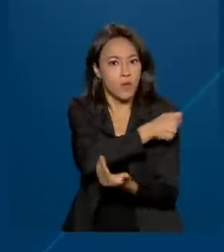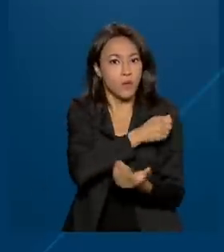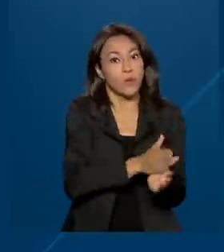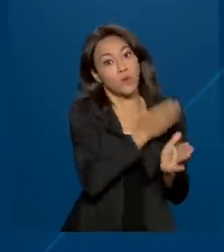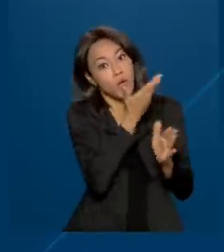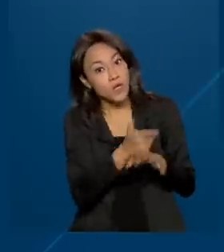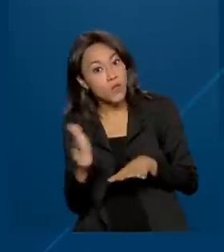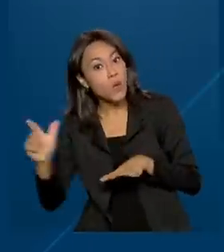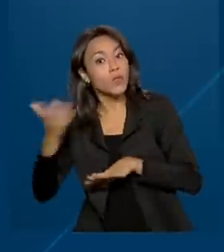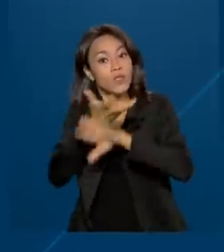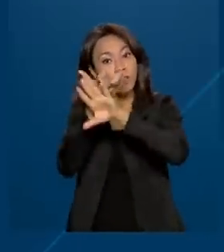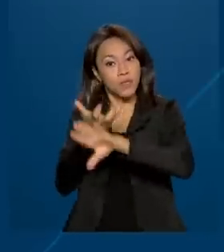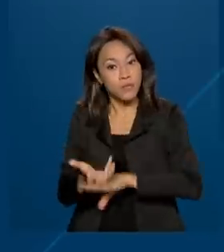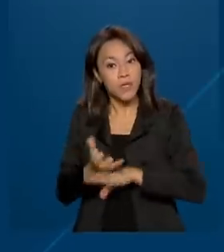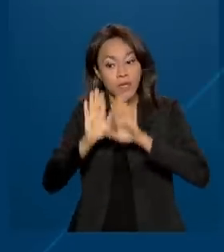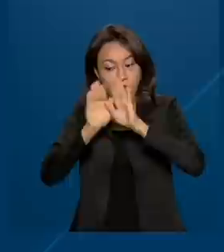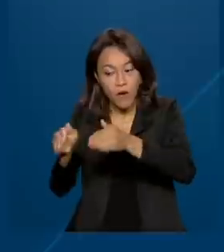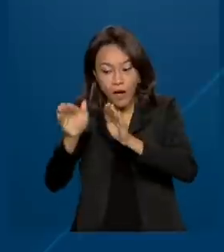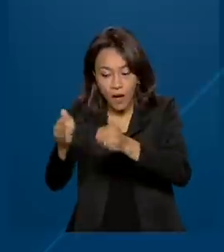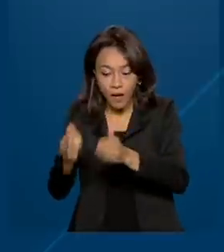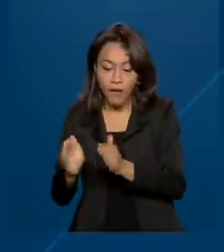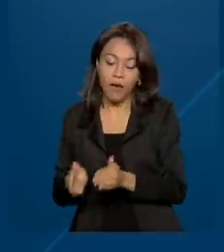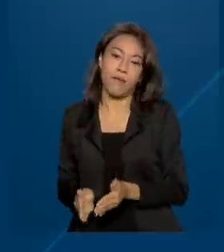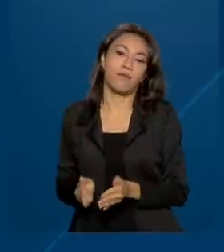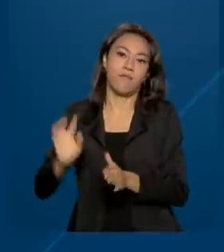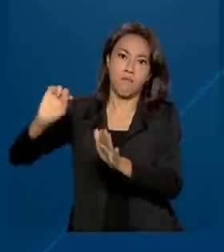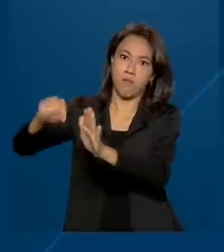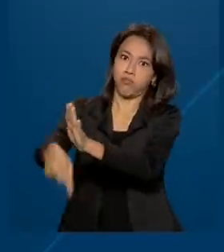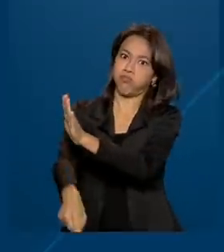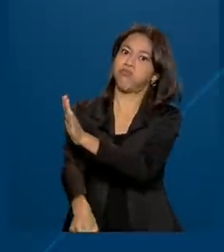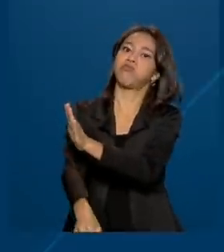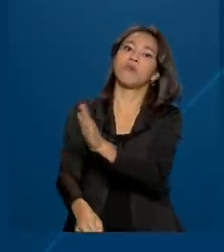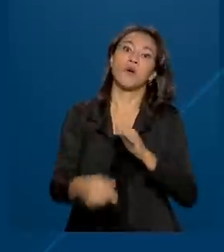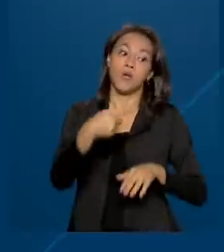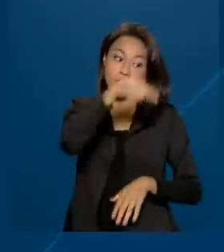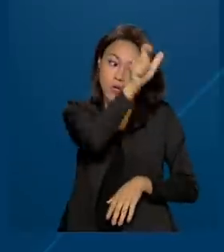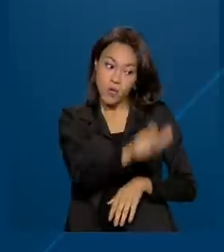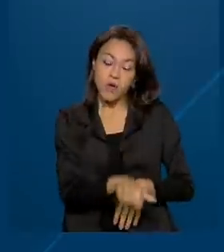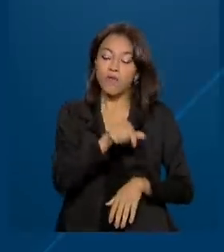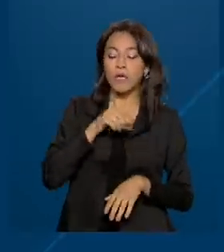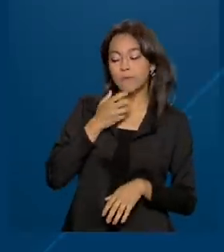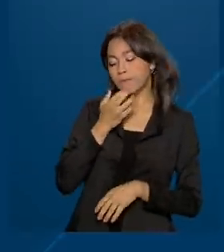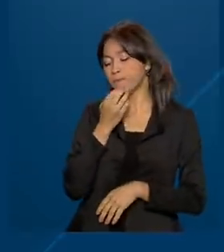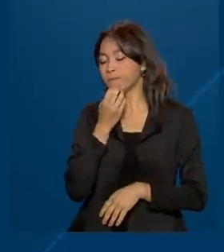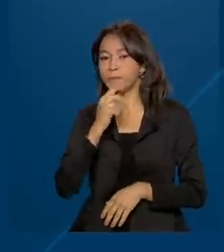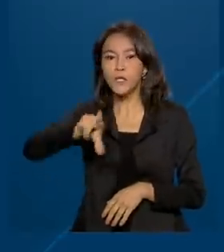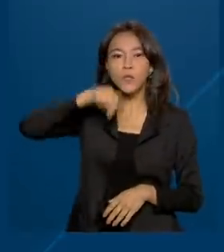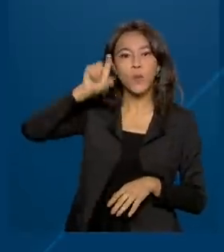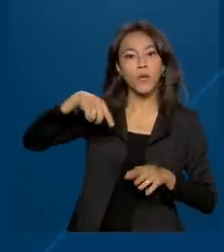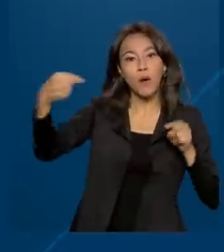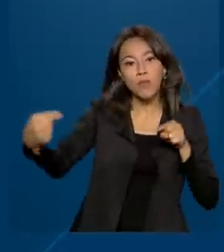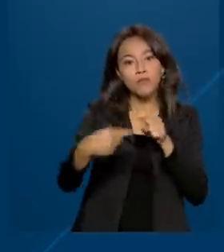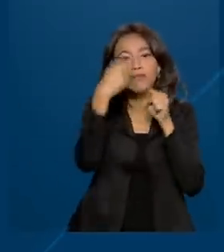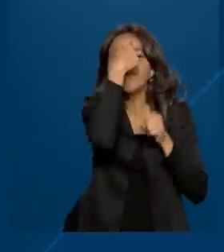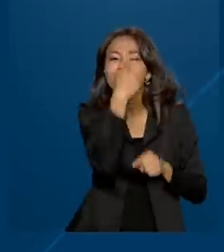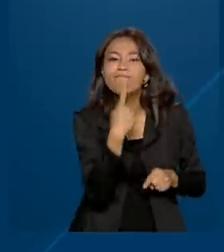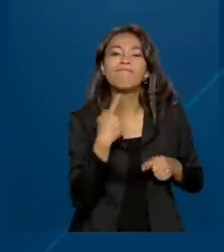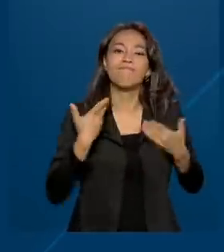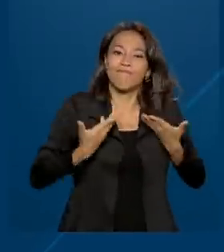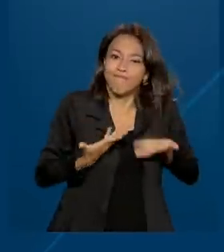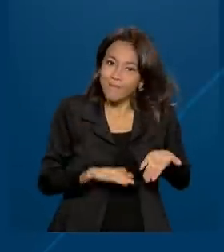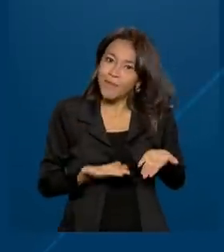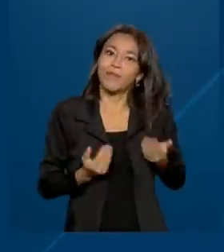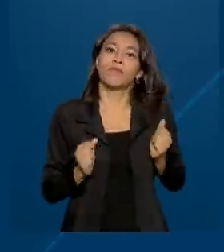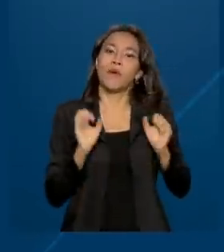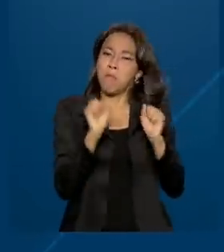formado por disciplinas específicas e aprofundadas. O estudante vai escolher o itinerário mais adequado aos seus interesses e aptidão.